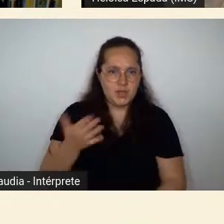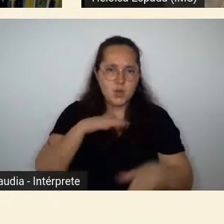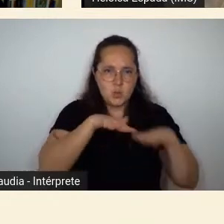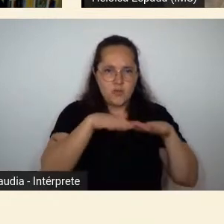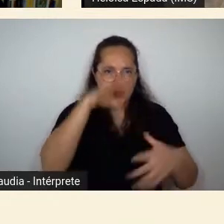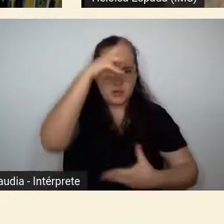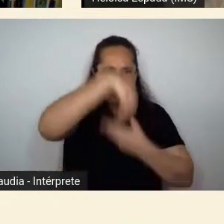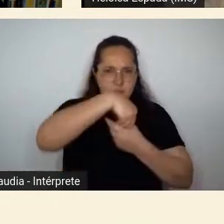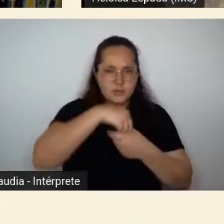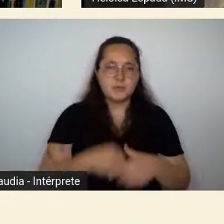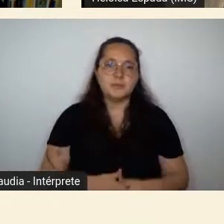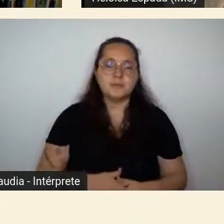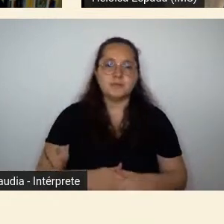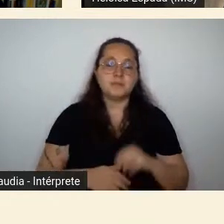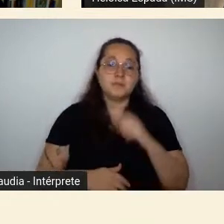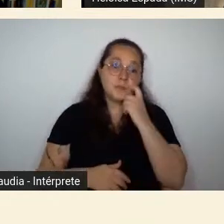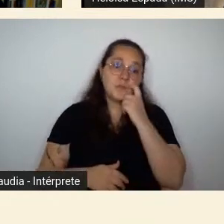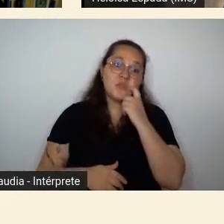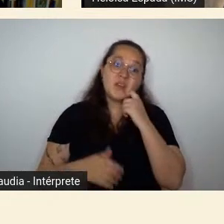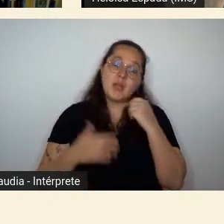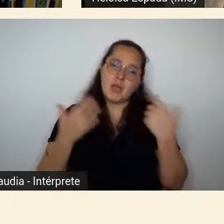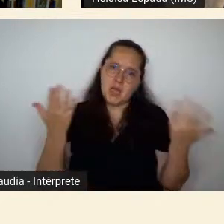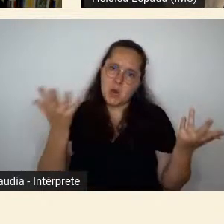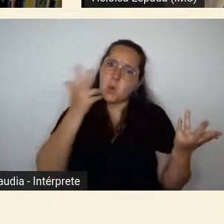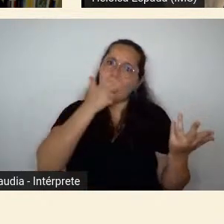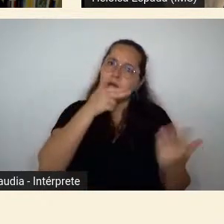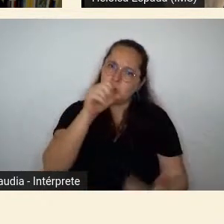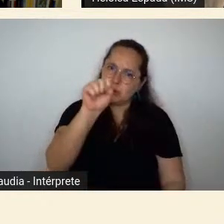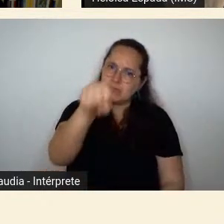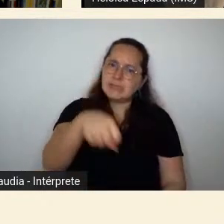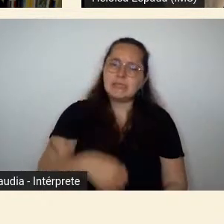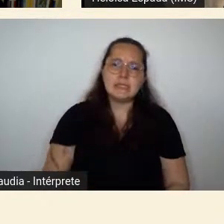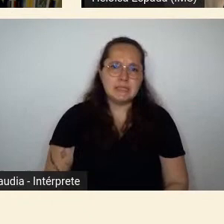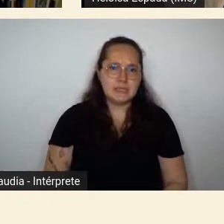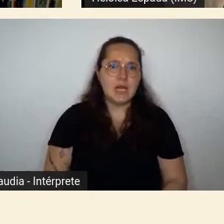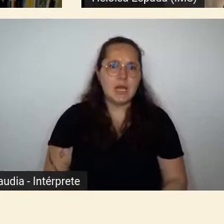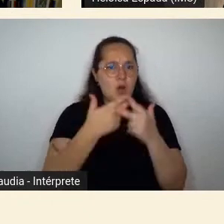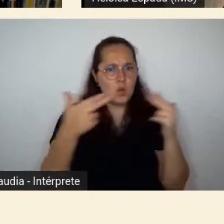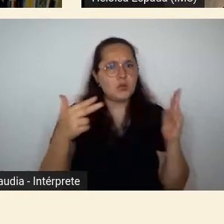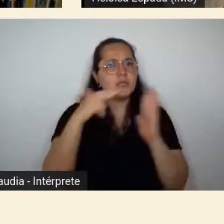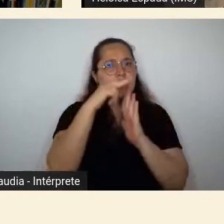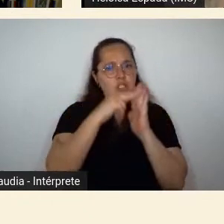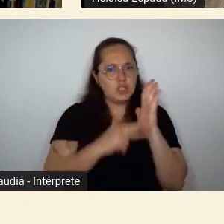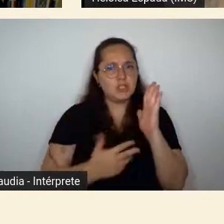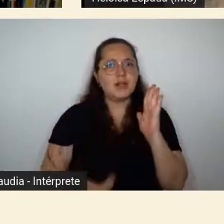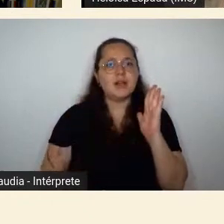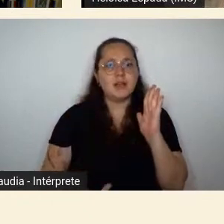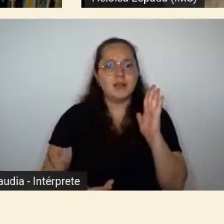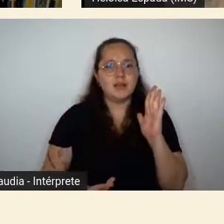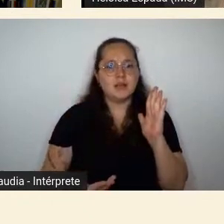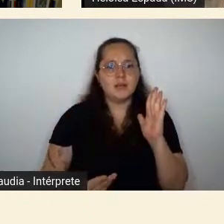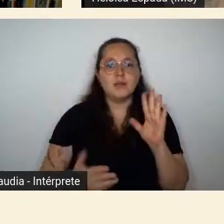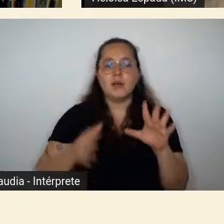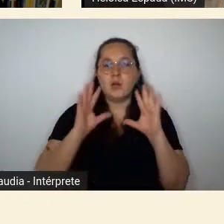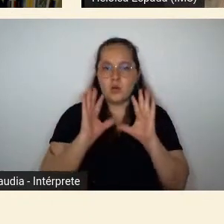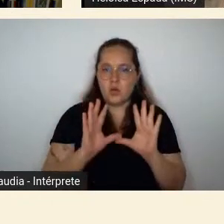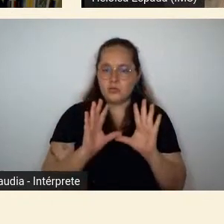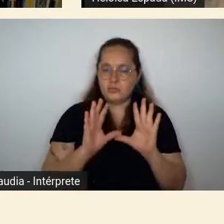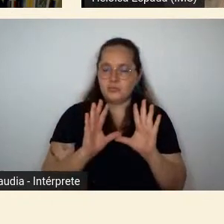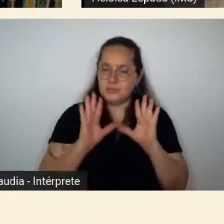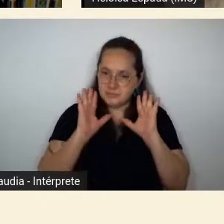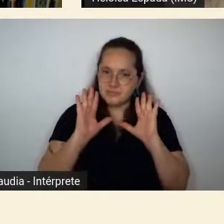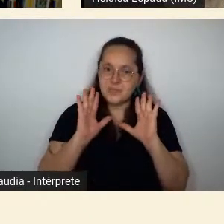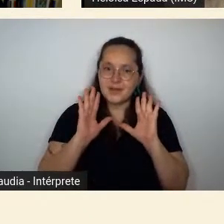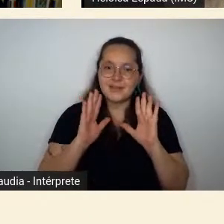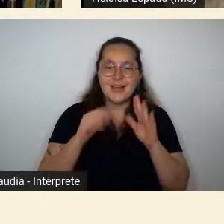bom eu acho que eu acho que sim pelos textos que a gente lê não olha só aí está a discussão que eu também acho